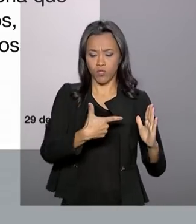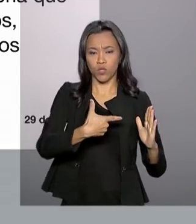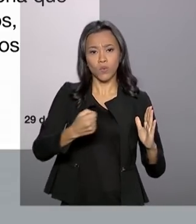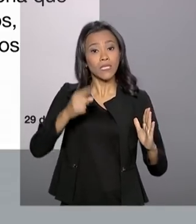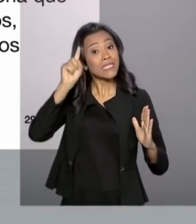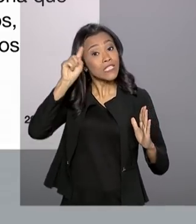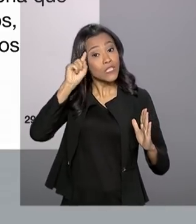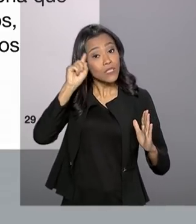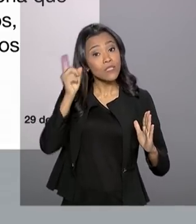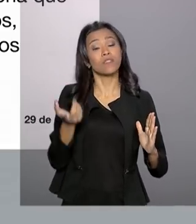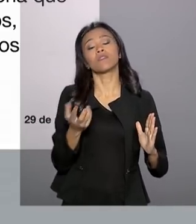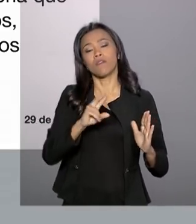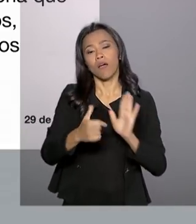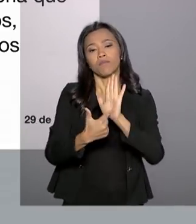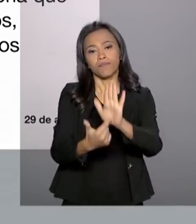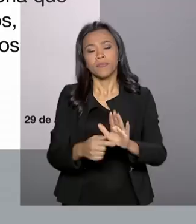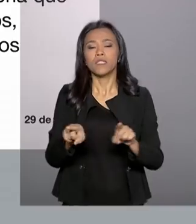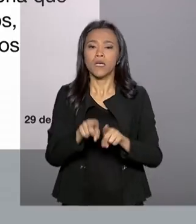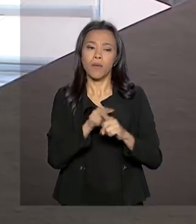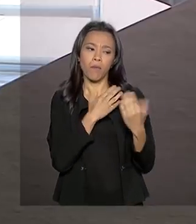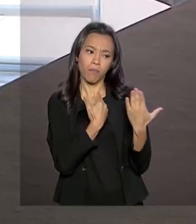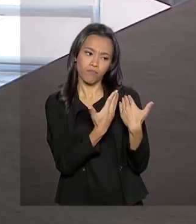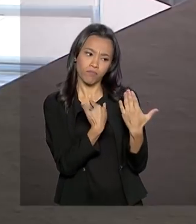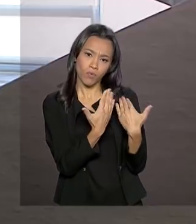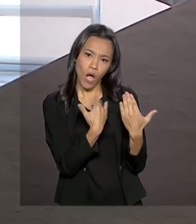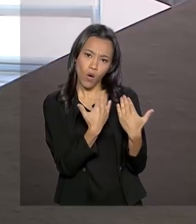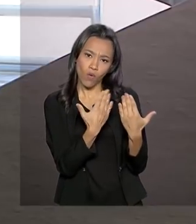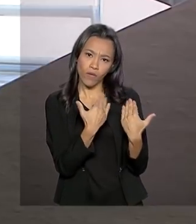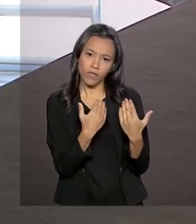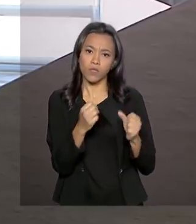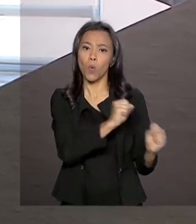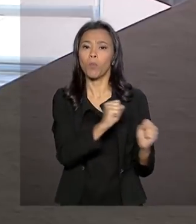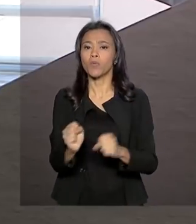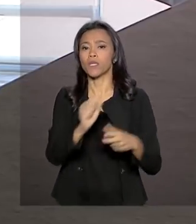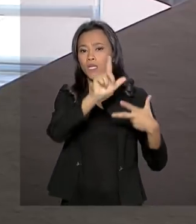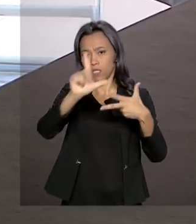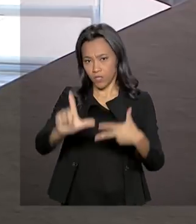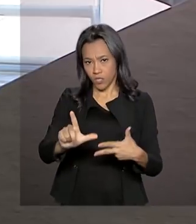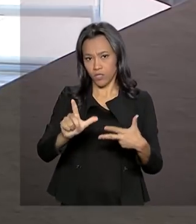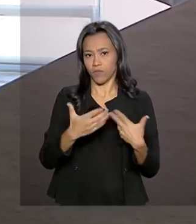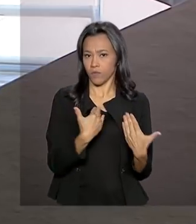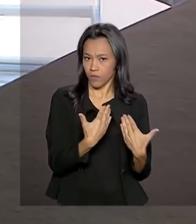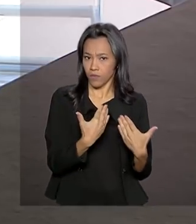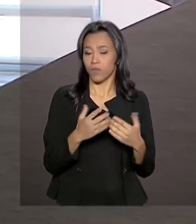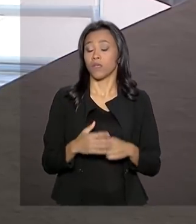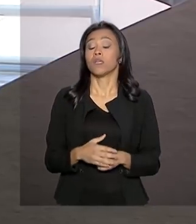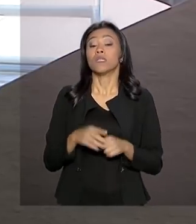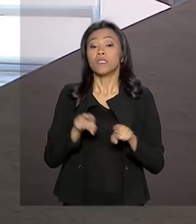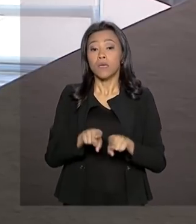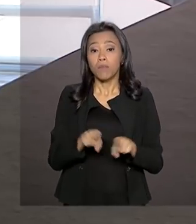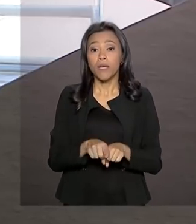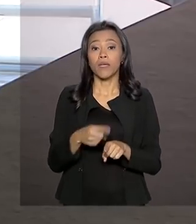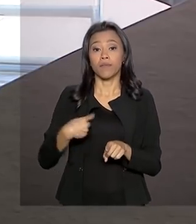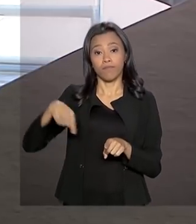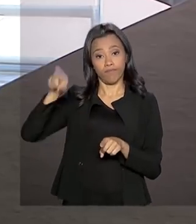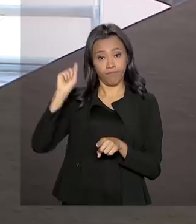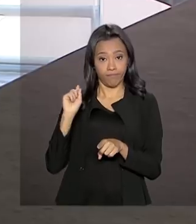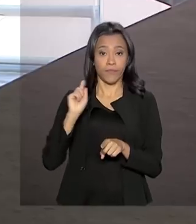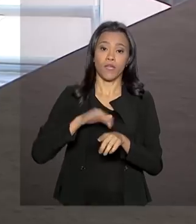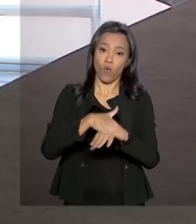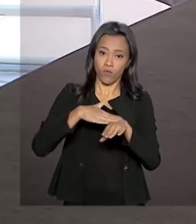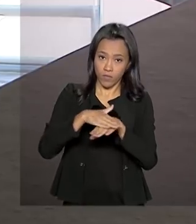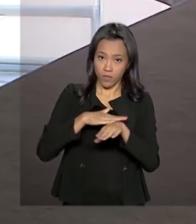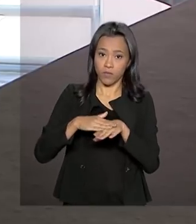sobre a relação com o legislativo. No final de semana, o presidente voltou a falar sobre a nova previdência.